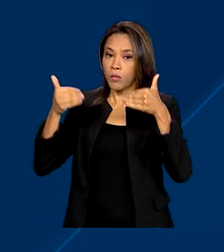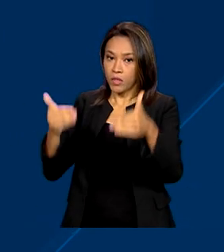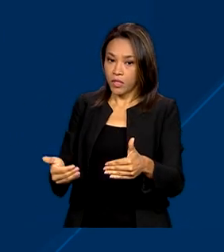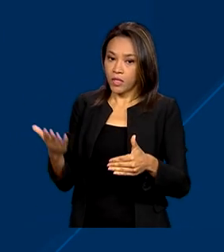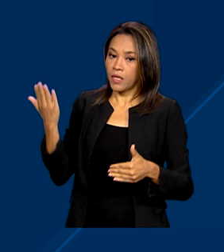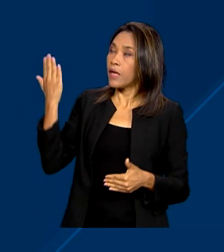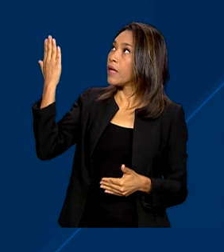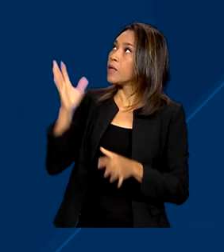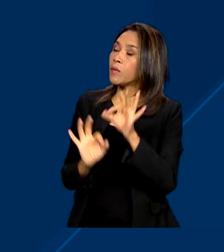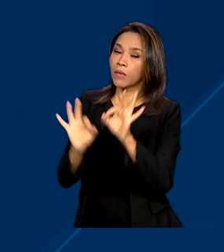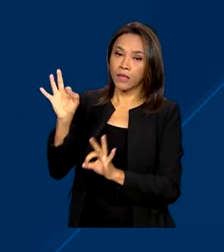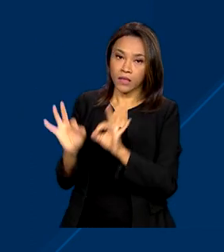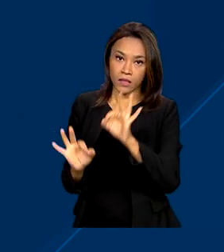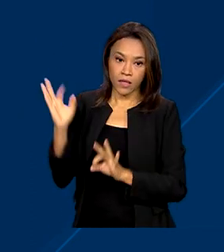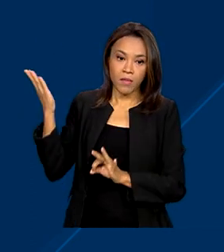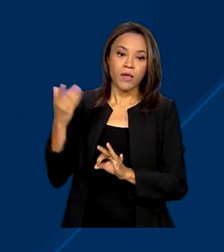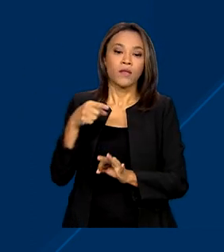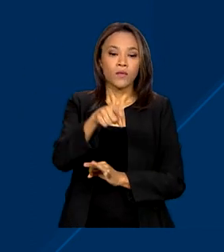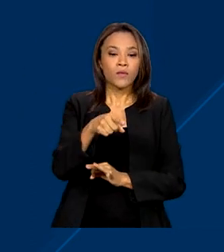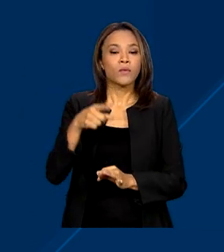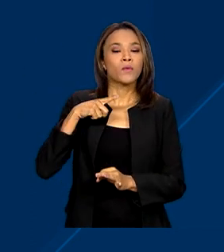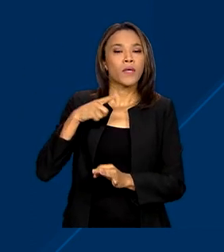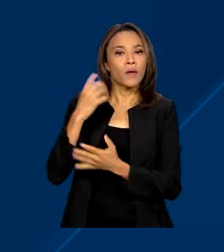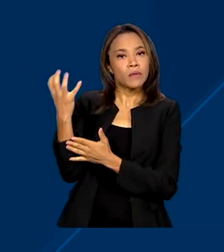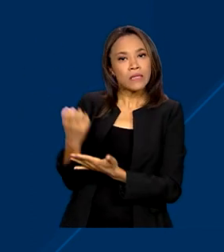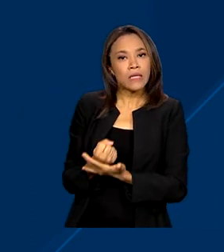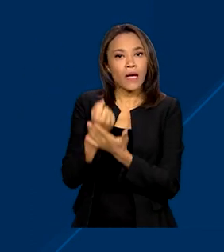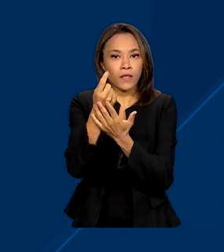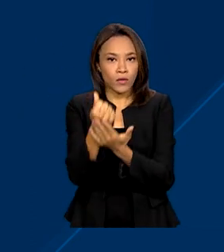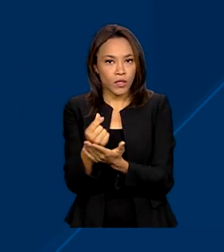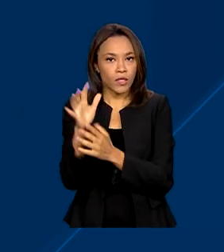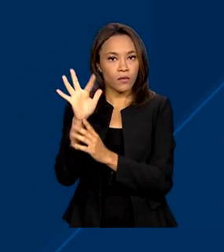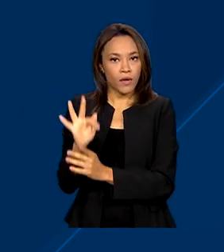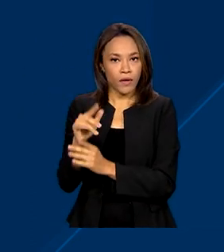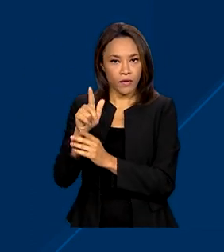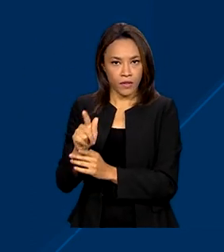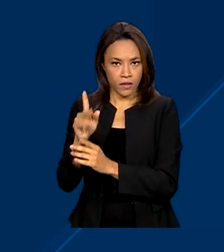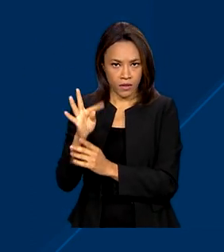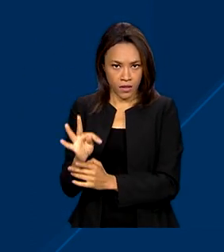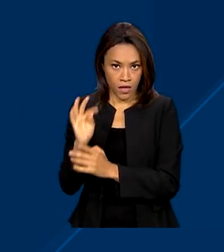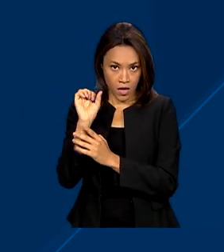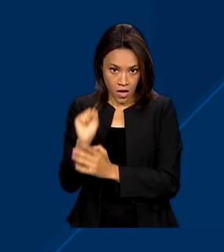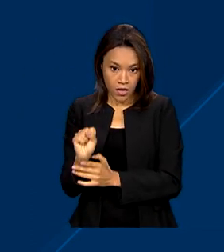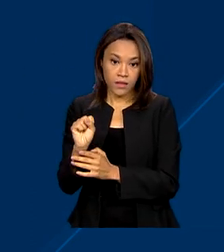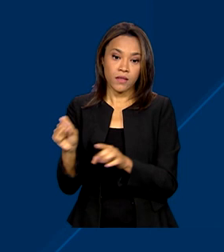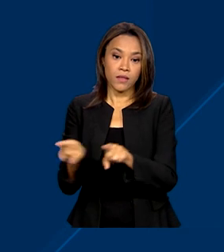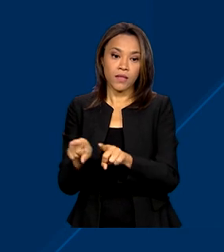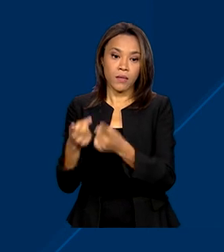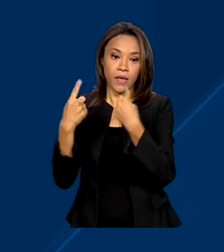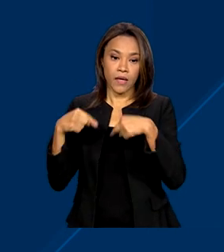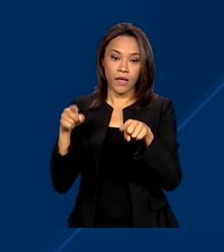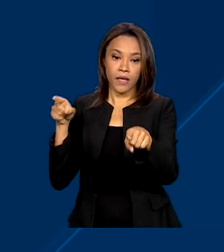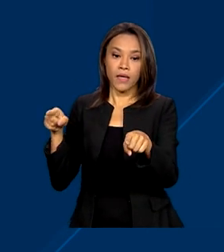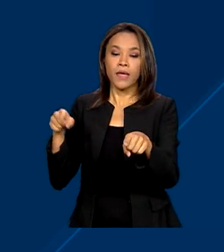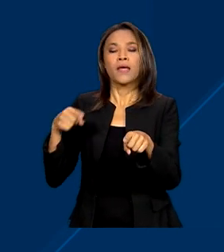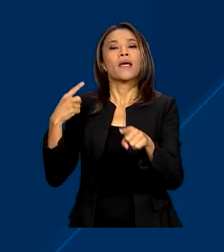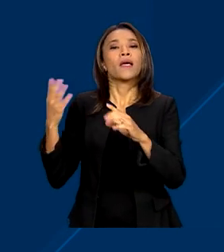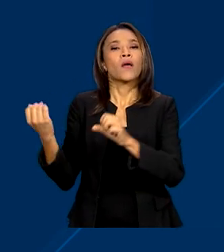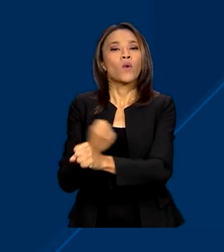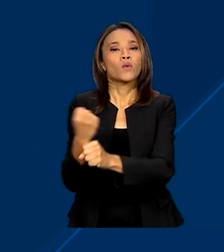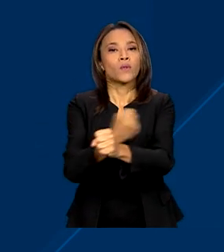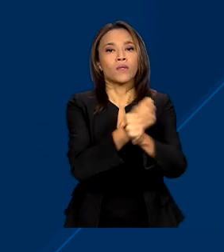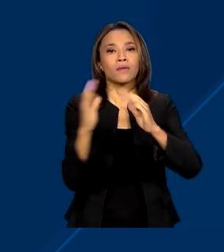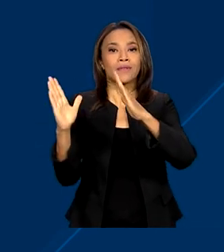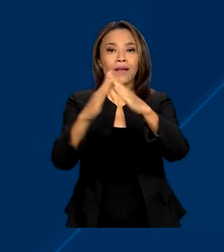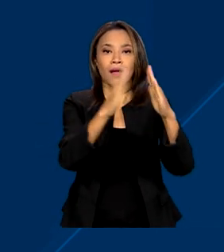Orçamento anunciou o direito ao saque calamidade do FGTS e prioridade para casas populares